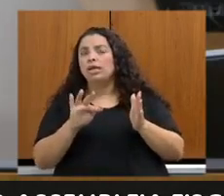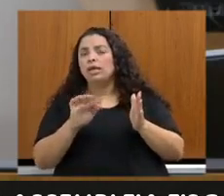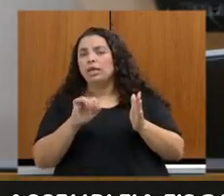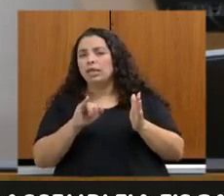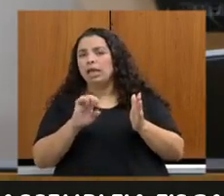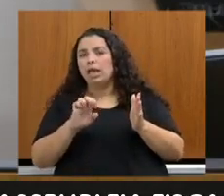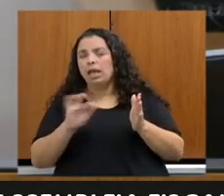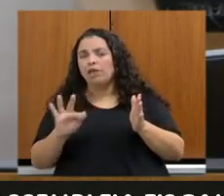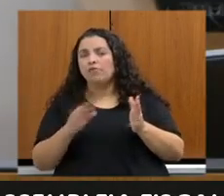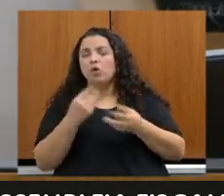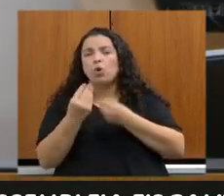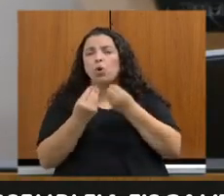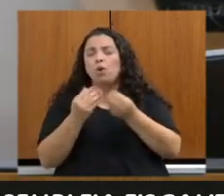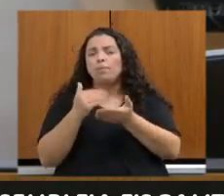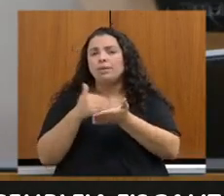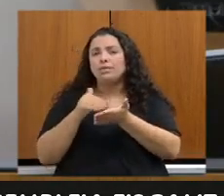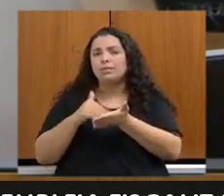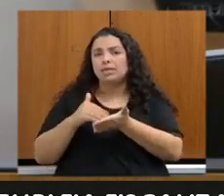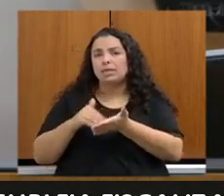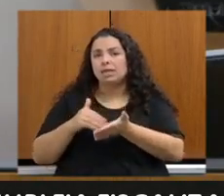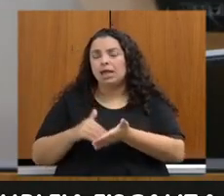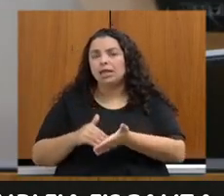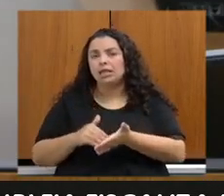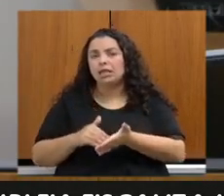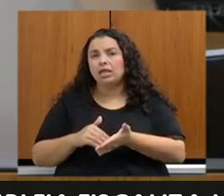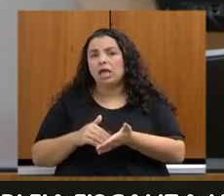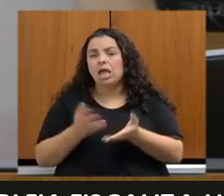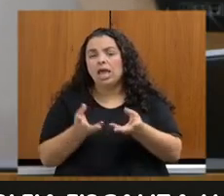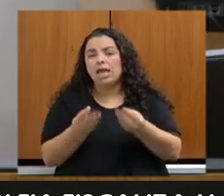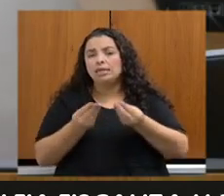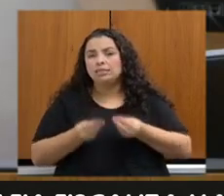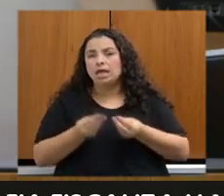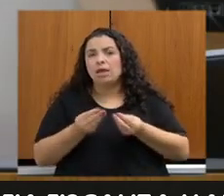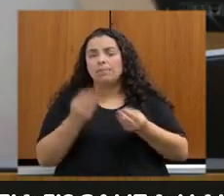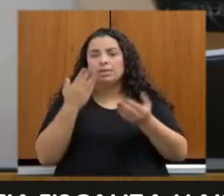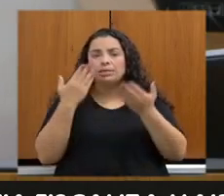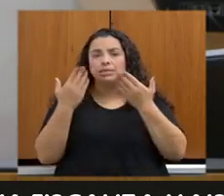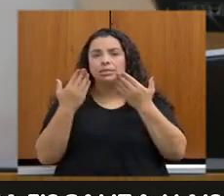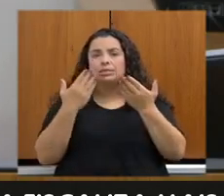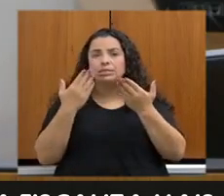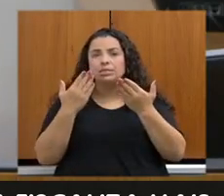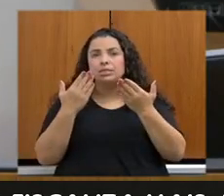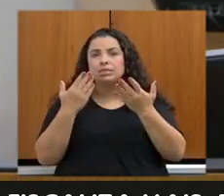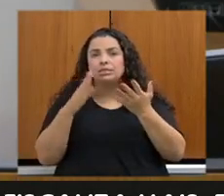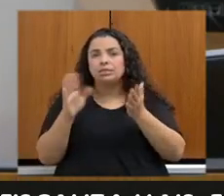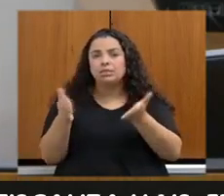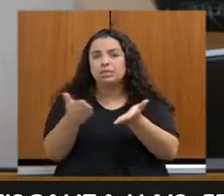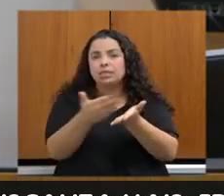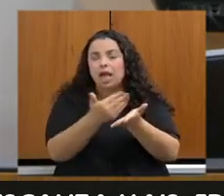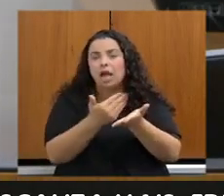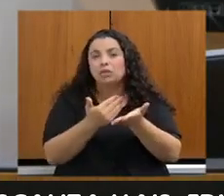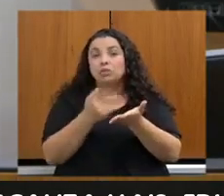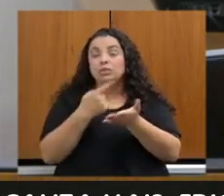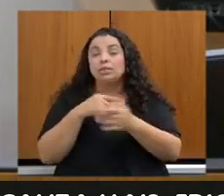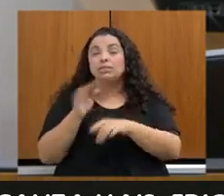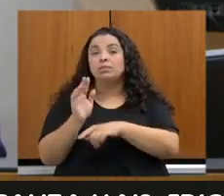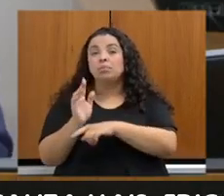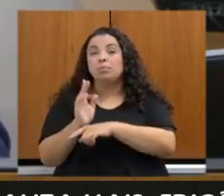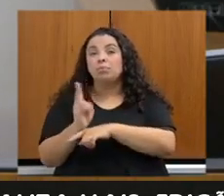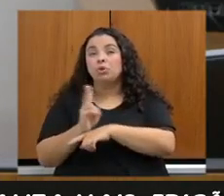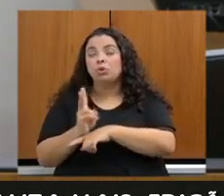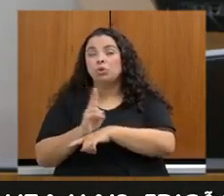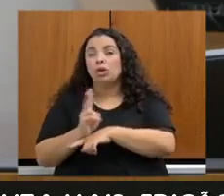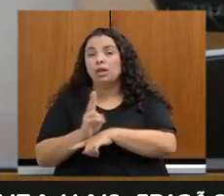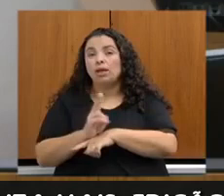secretária, faz esse tratamento de dados desses monitoramentos, que são dos monitoramentos contínuos